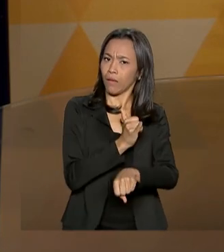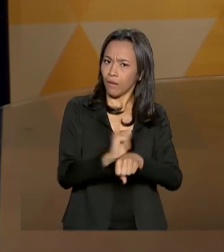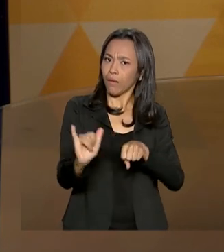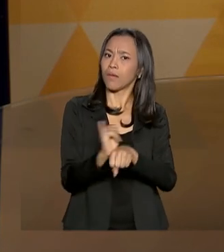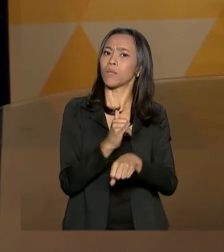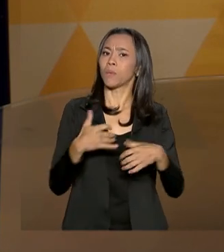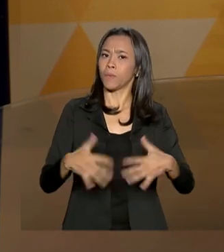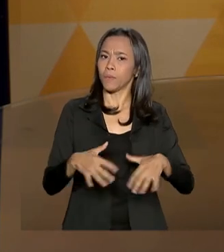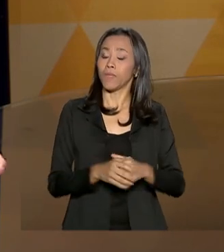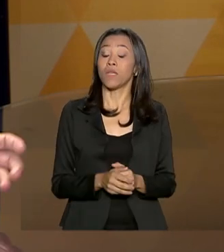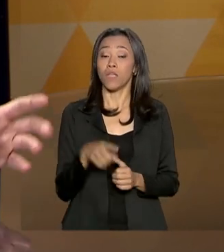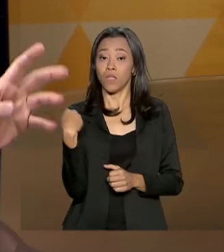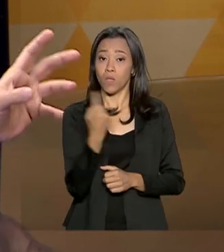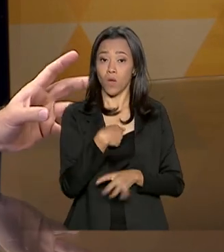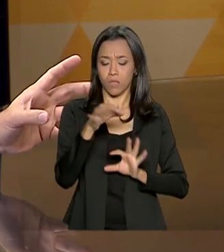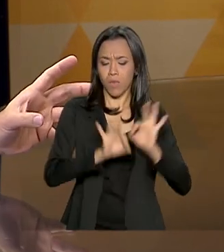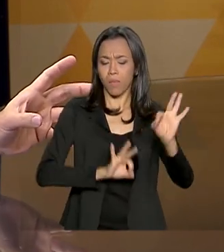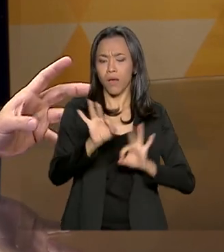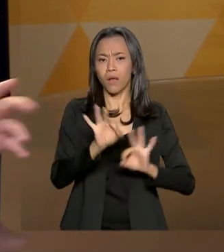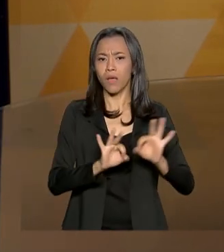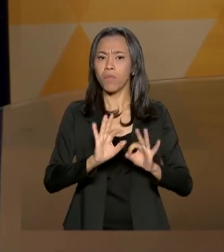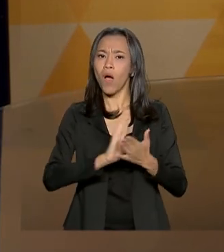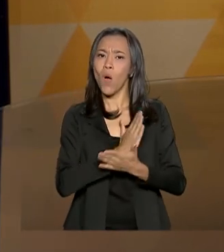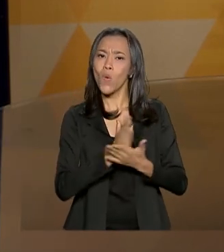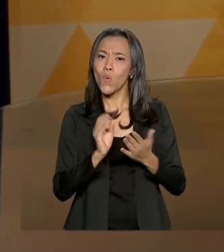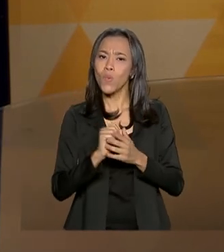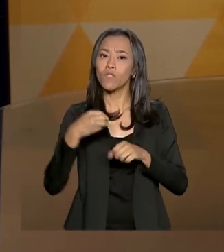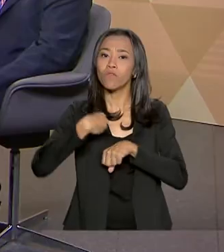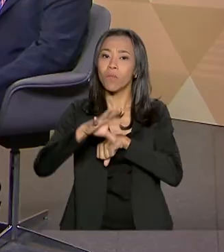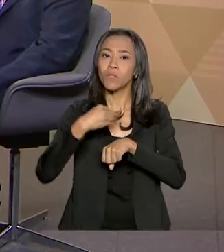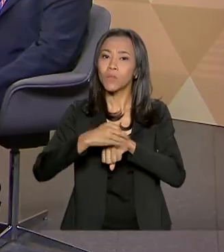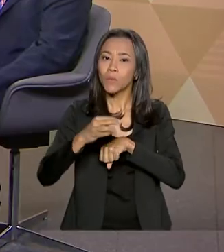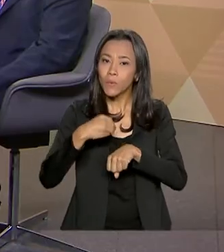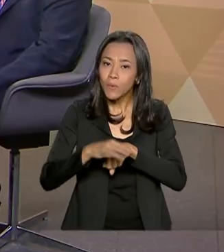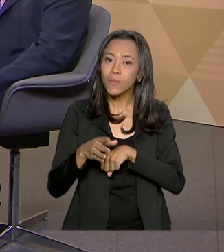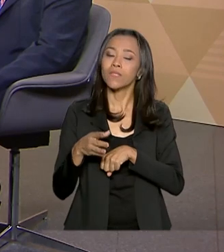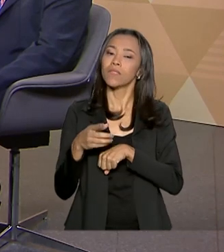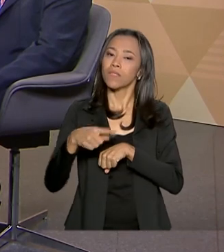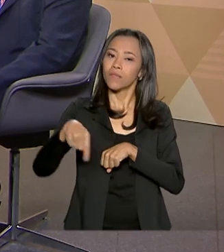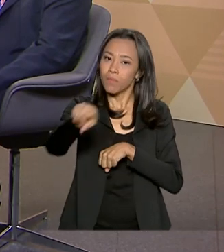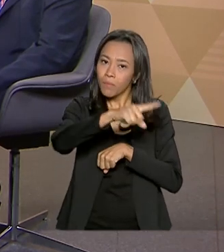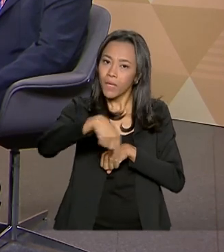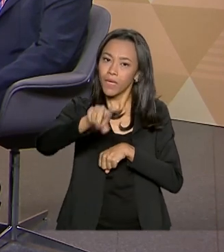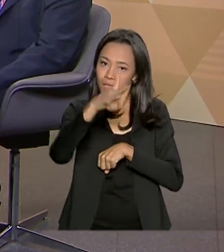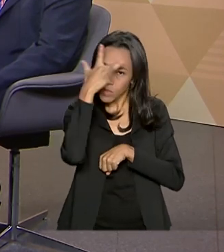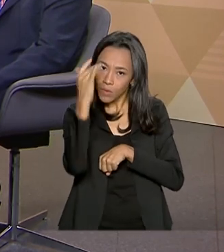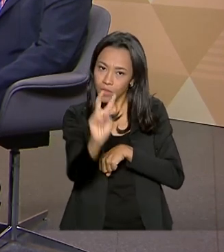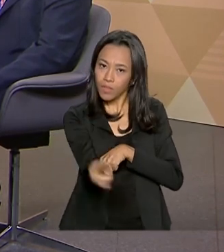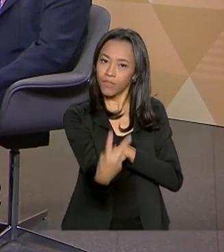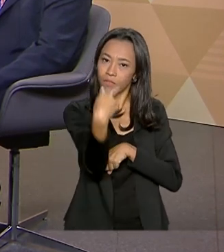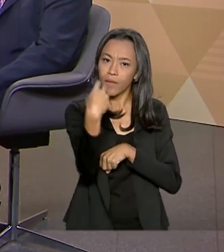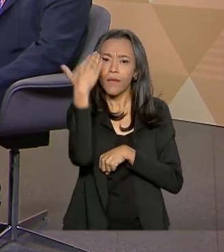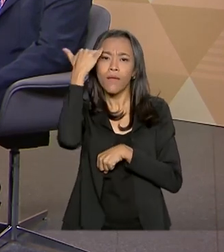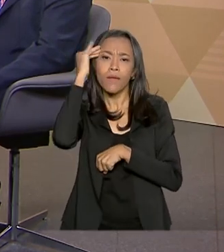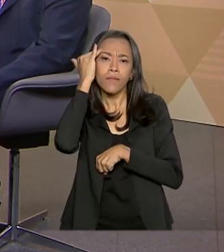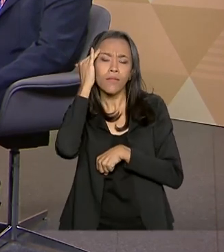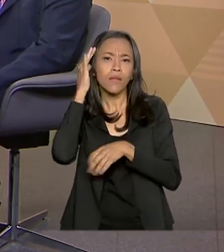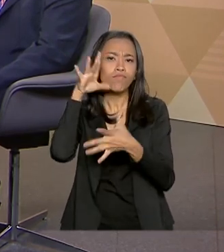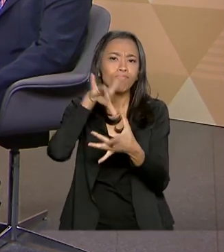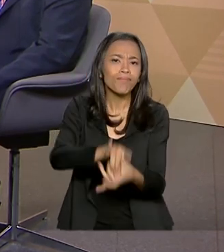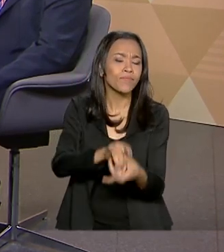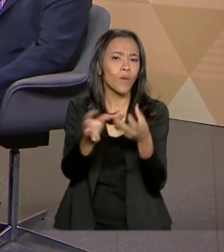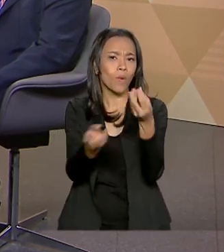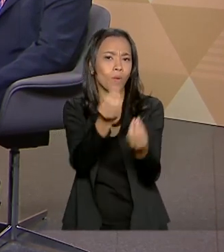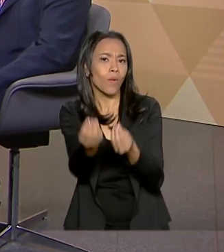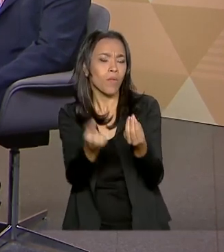E nós preparamos algumas artes, vamos trazer alguns dados para o telespectador do Brasil em Pauta ter uma noção do